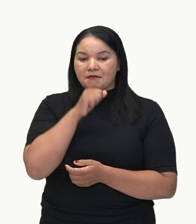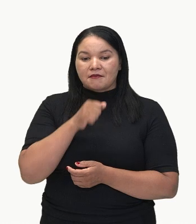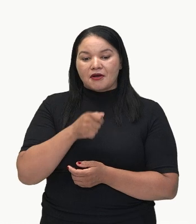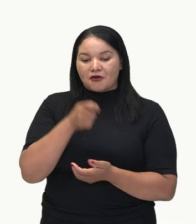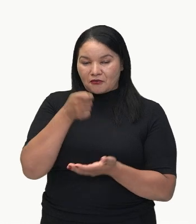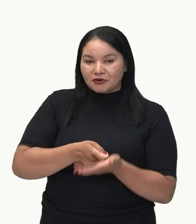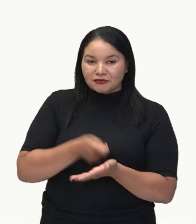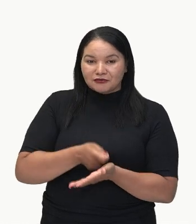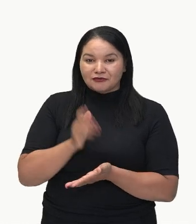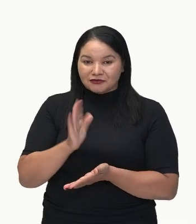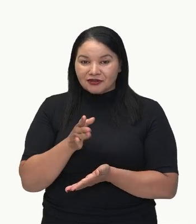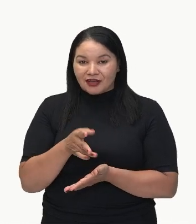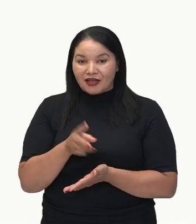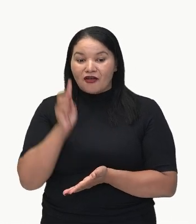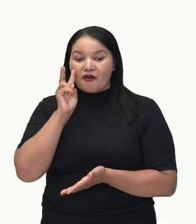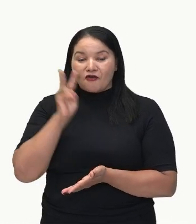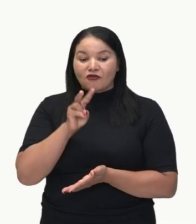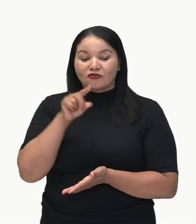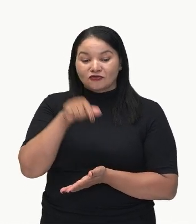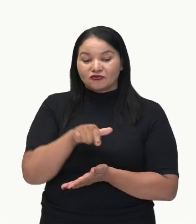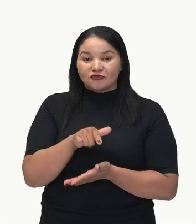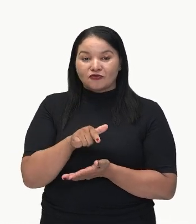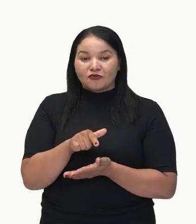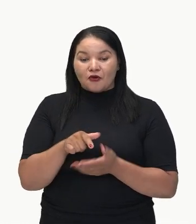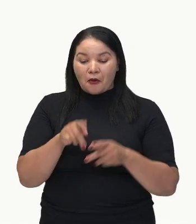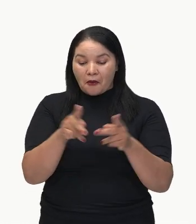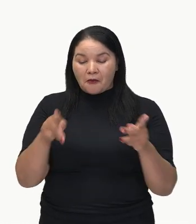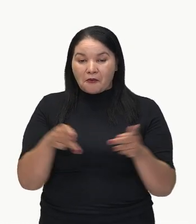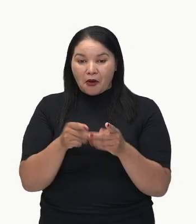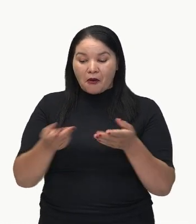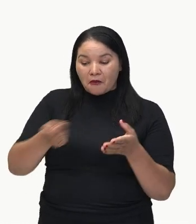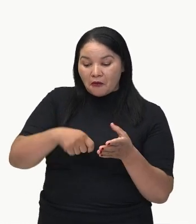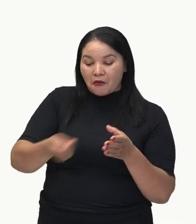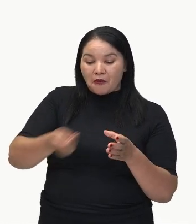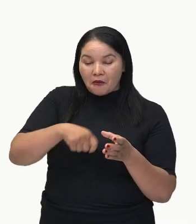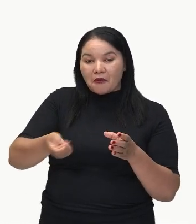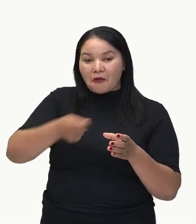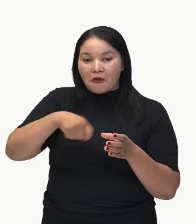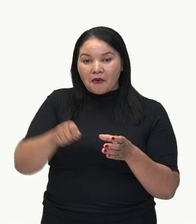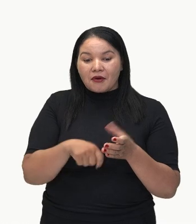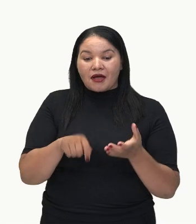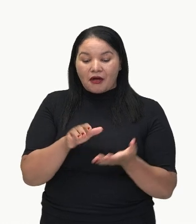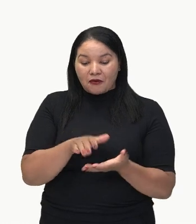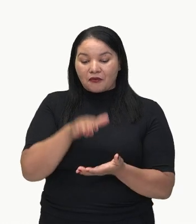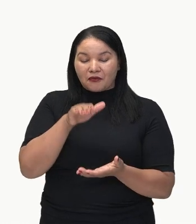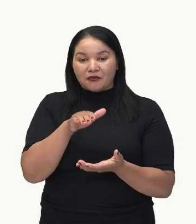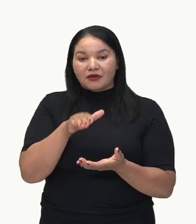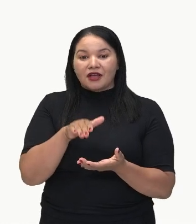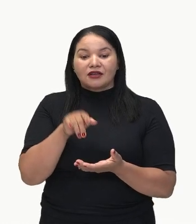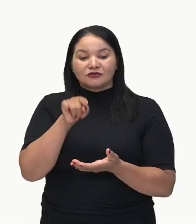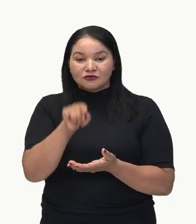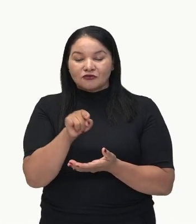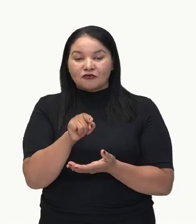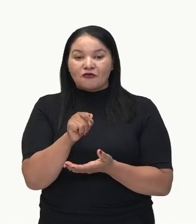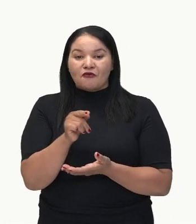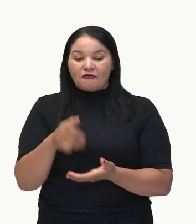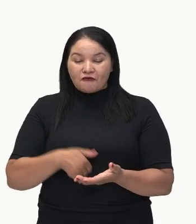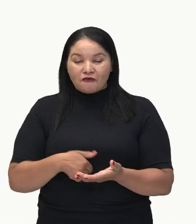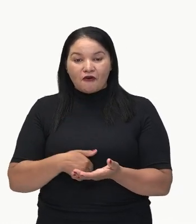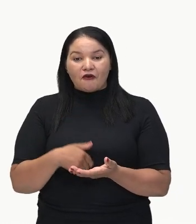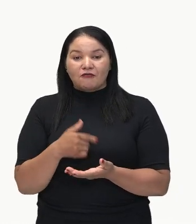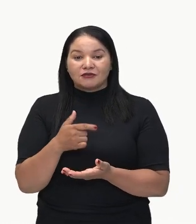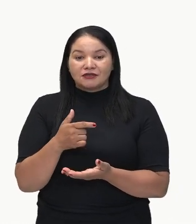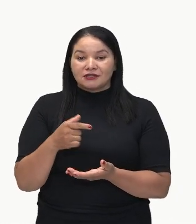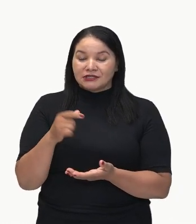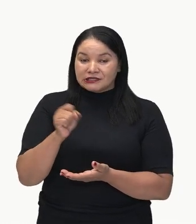Você com aquele olhão grande, botou muita comida no seu prato, aí a tua mãe disse bem assim, Quer esteja com fome, quer não esteja, você vai